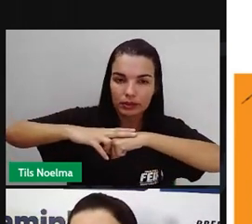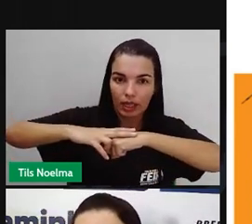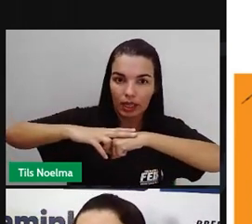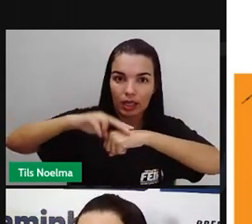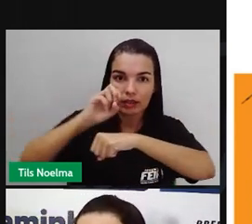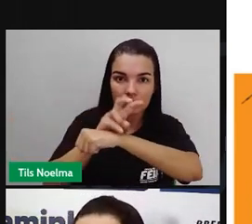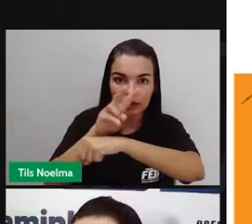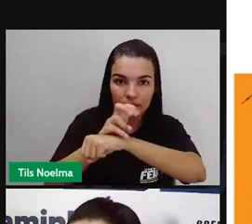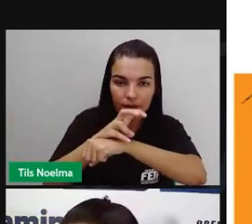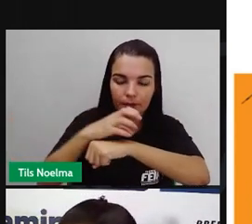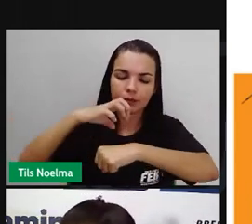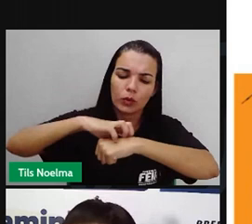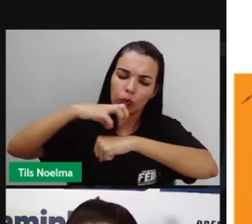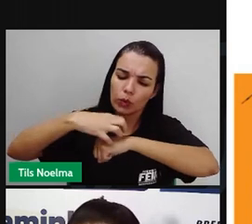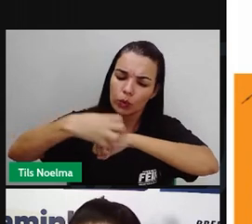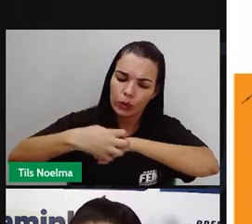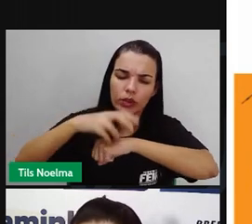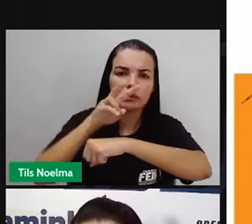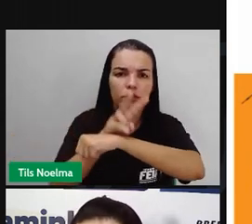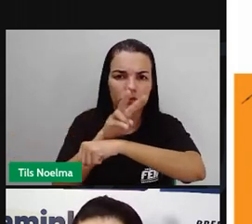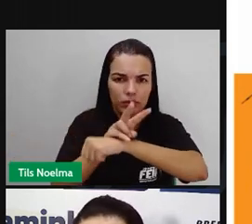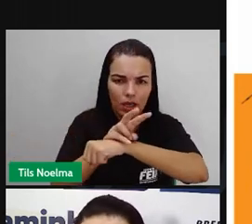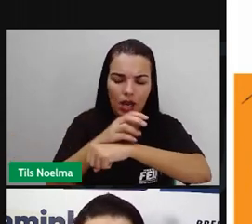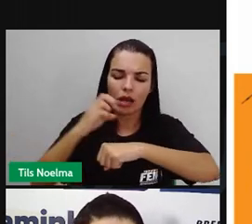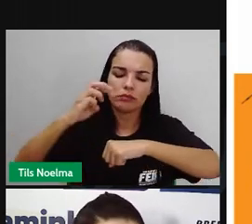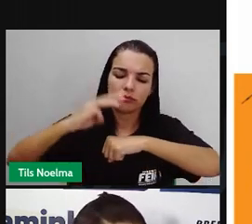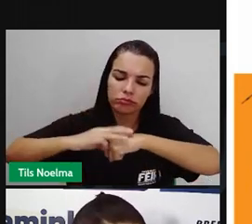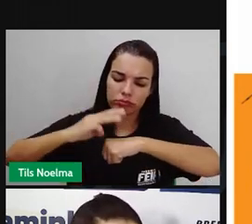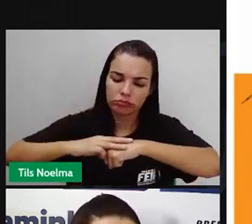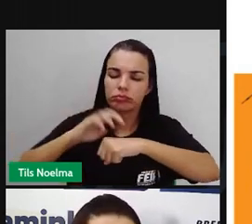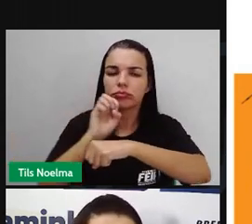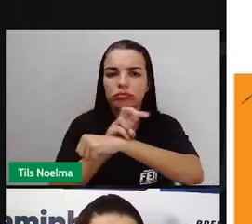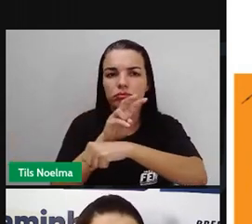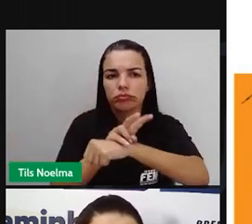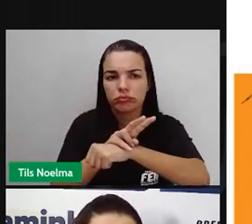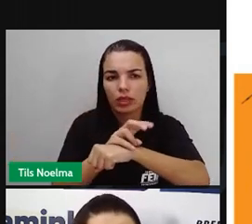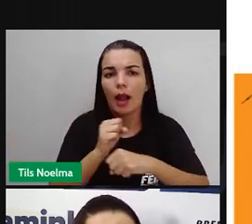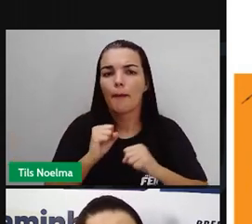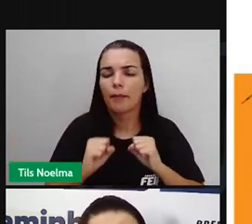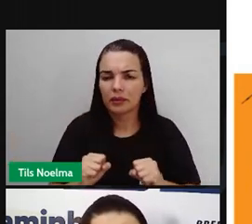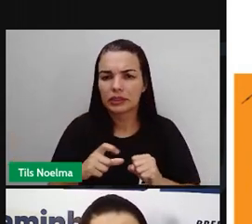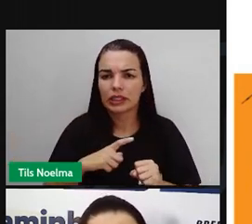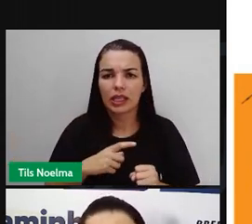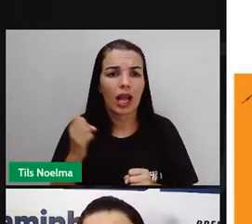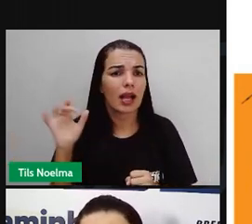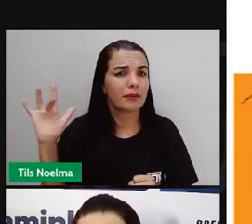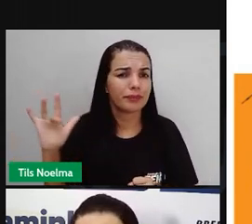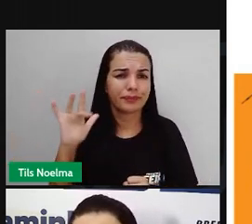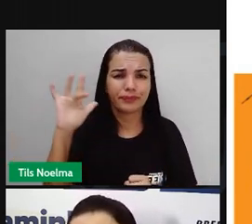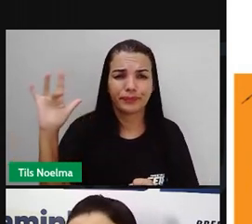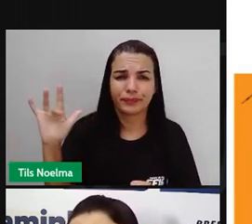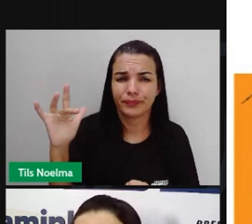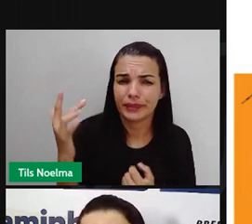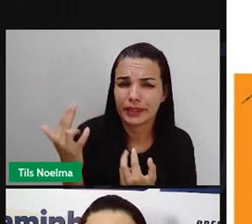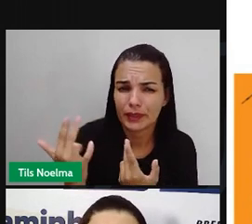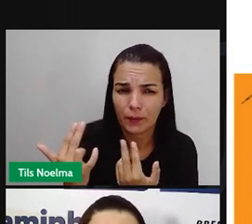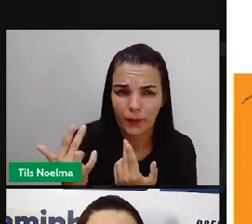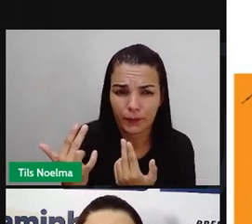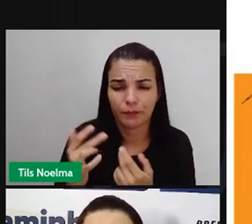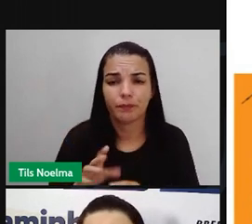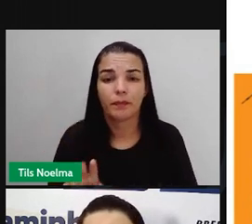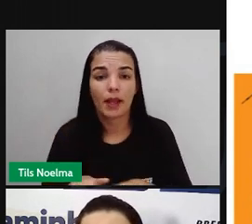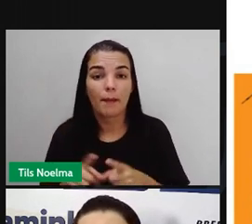zika. É causada pelo mesmo mosquito. Então, se você percebeu que você foi picado pelo mosquito, você começa, começou a